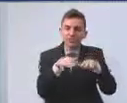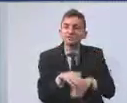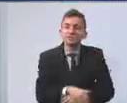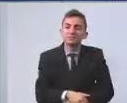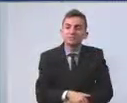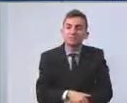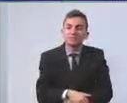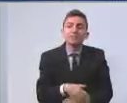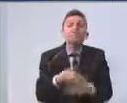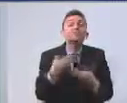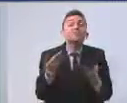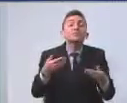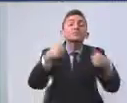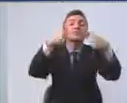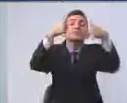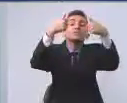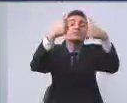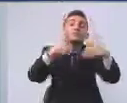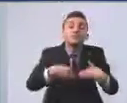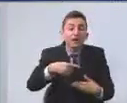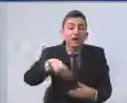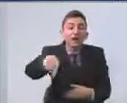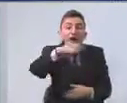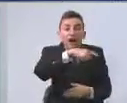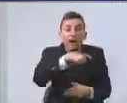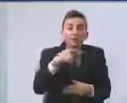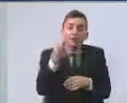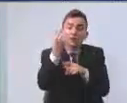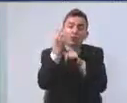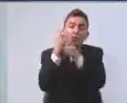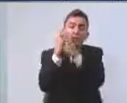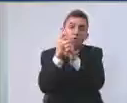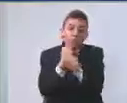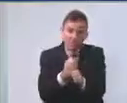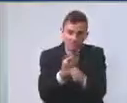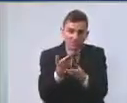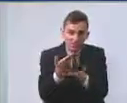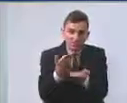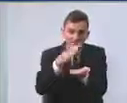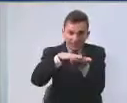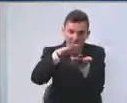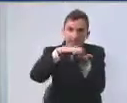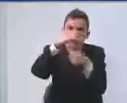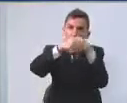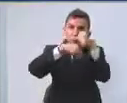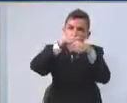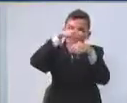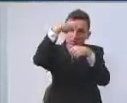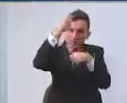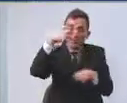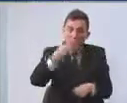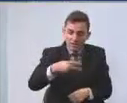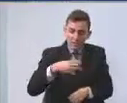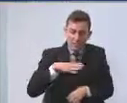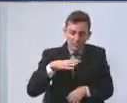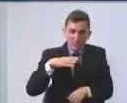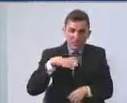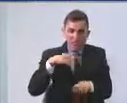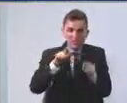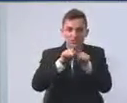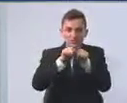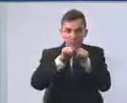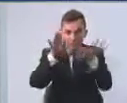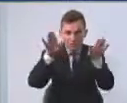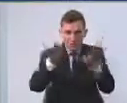que irá tratar da previsão orçamentária da Prefeitura Municipal de Guarulhos para o ano de